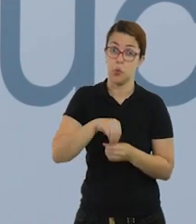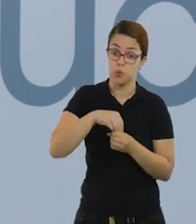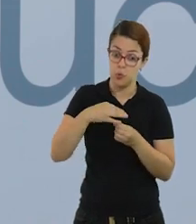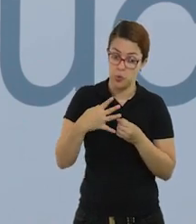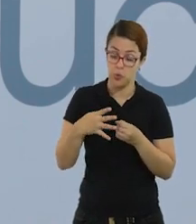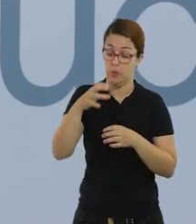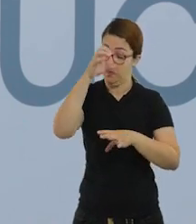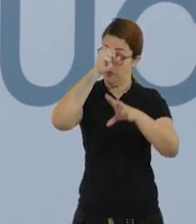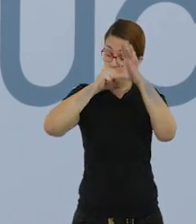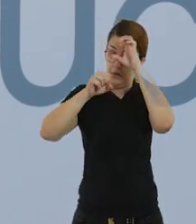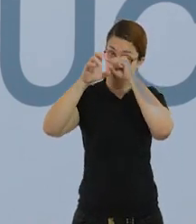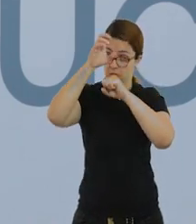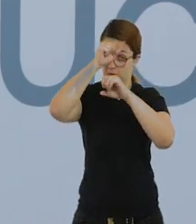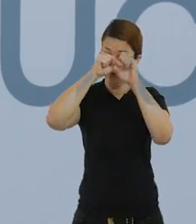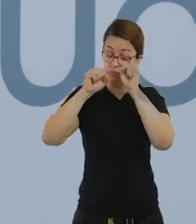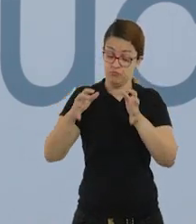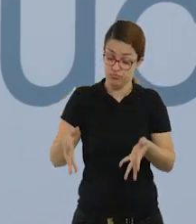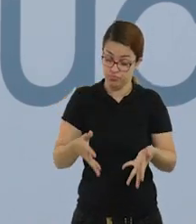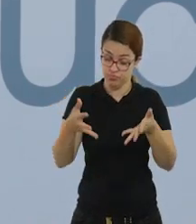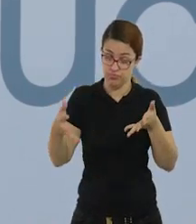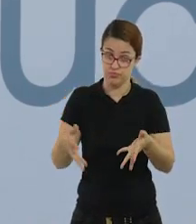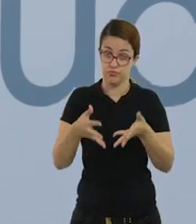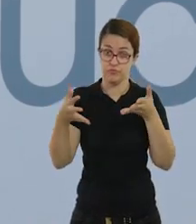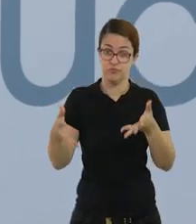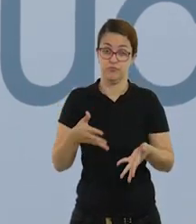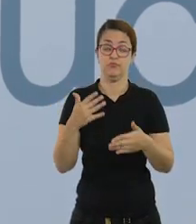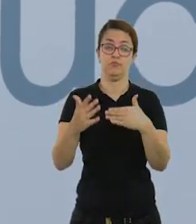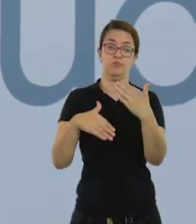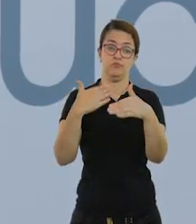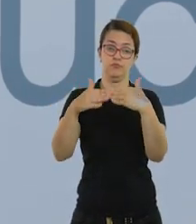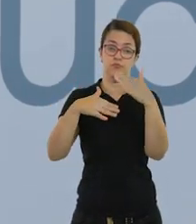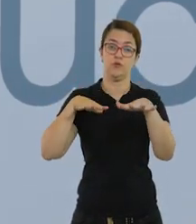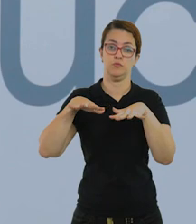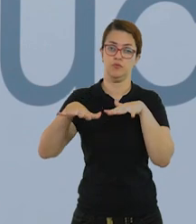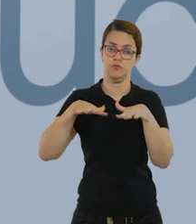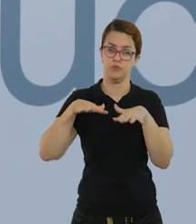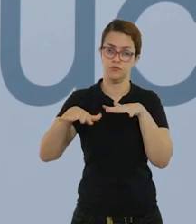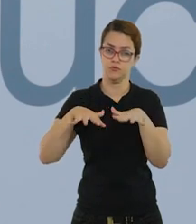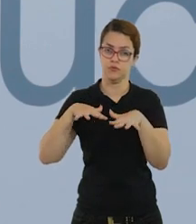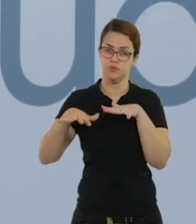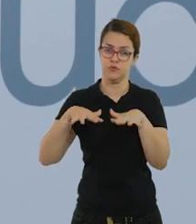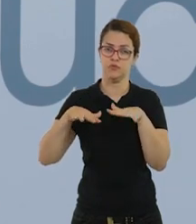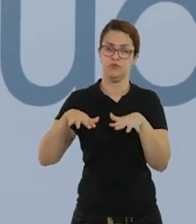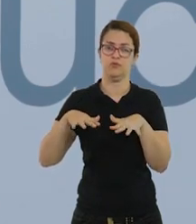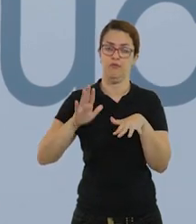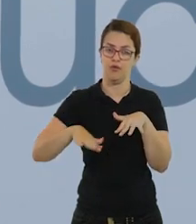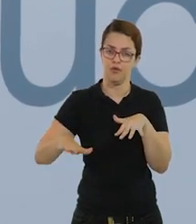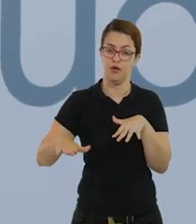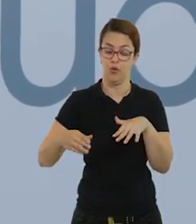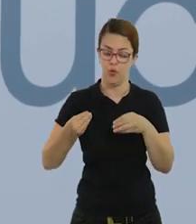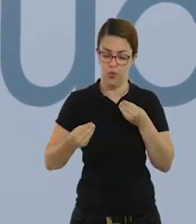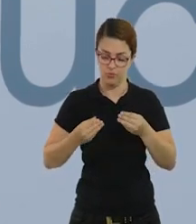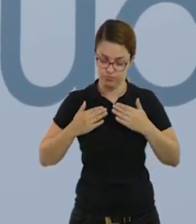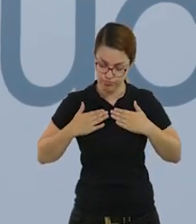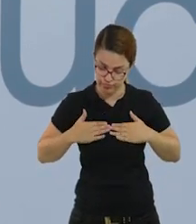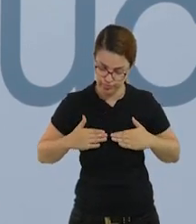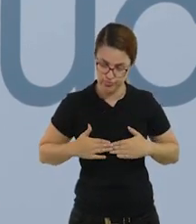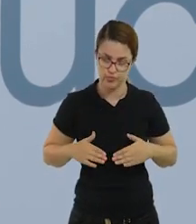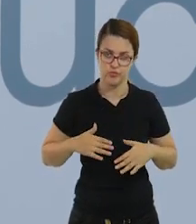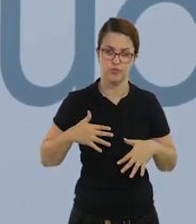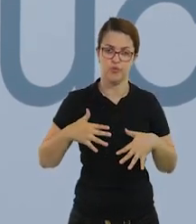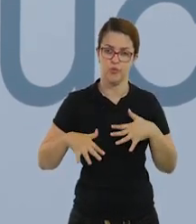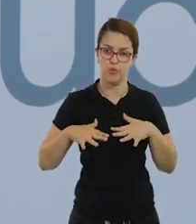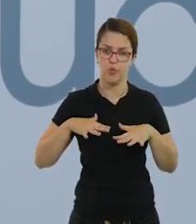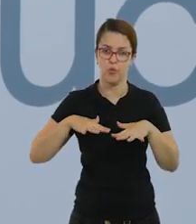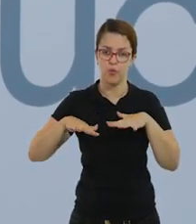bastante conteúdo em cima dela. E ela consegue estimular o desenvolvimento rítmico da criança através do corpo e